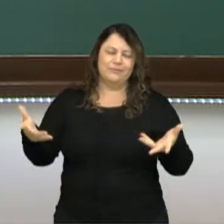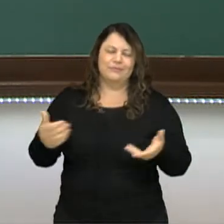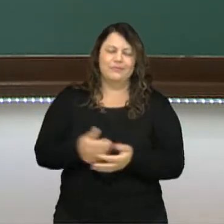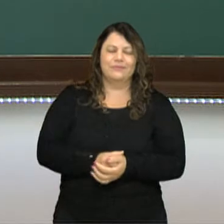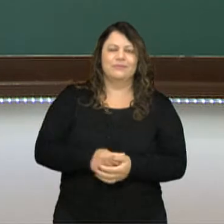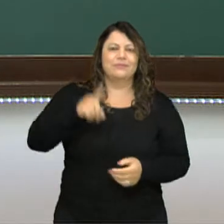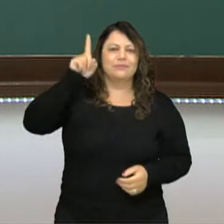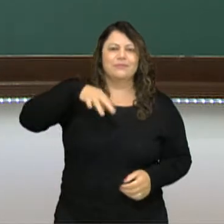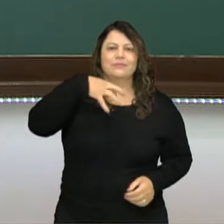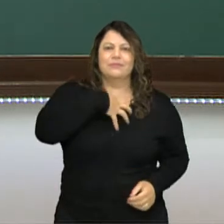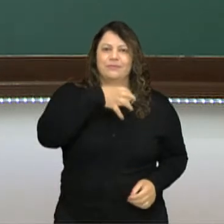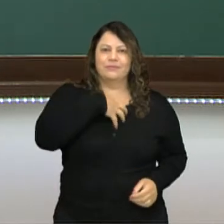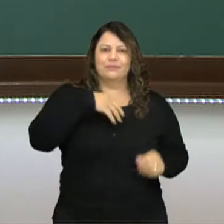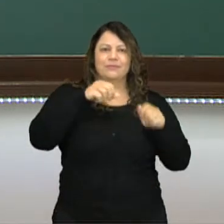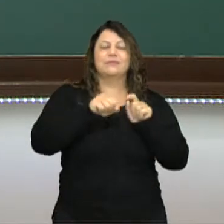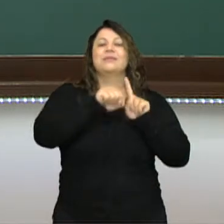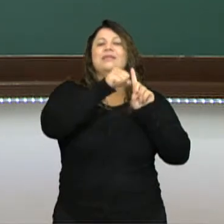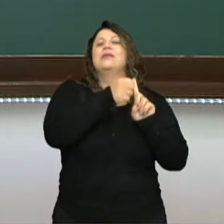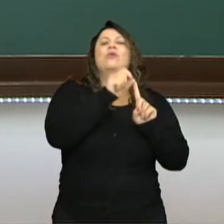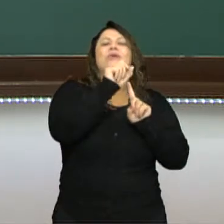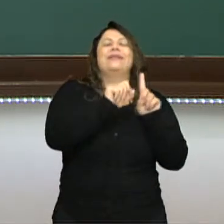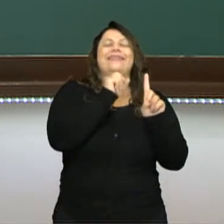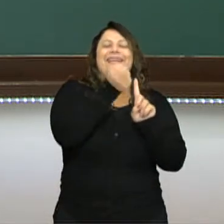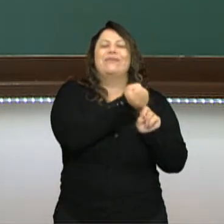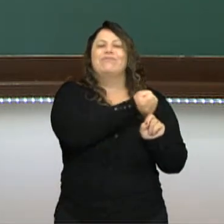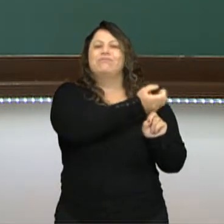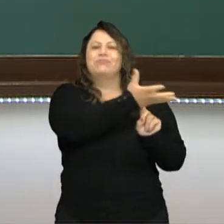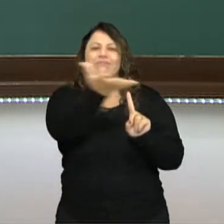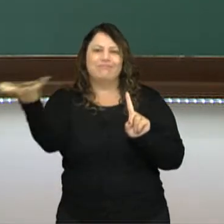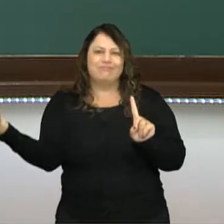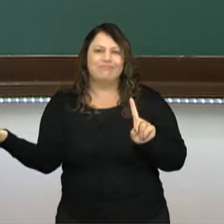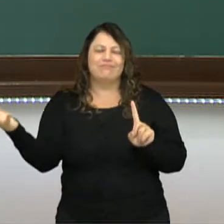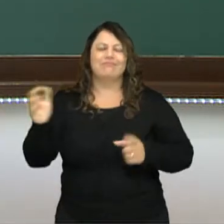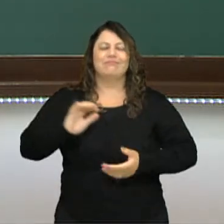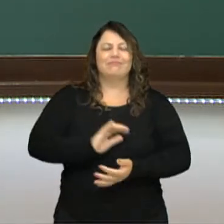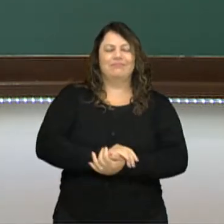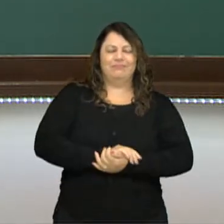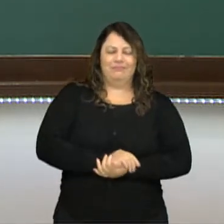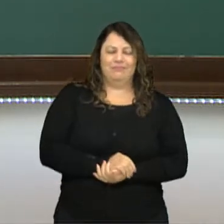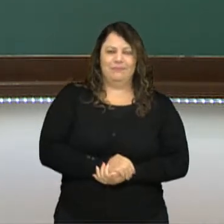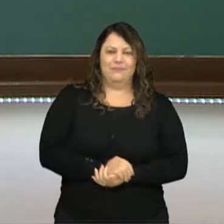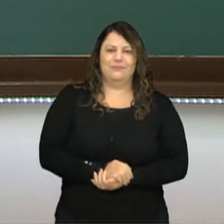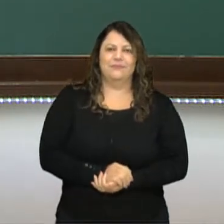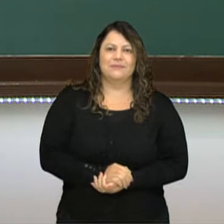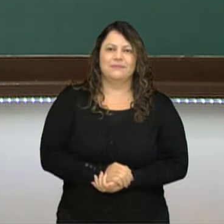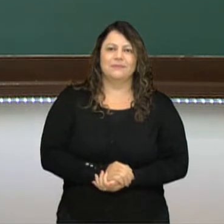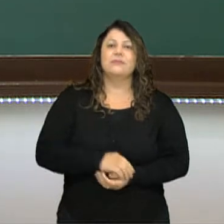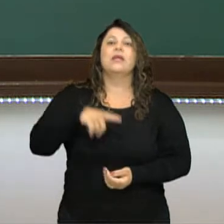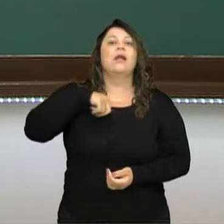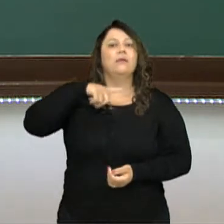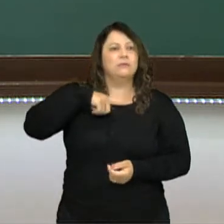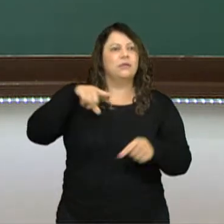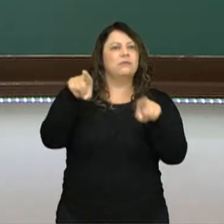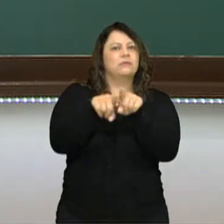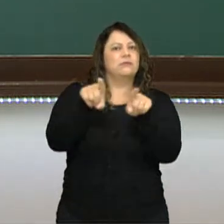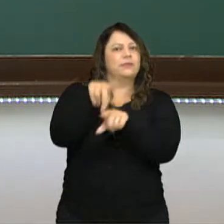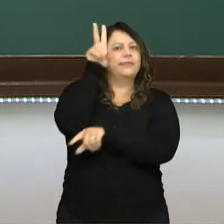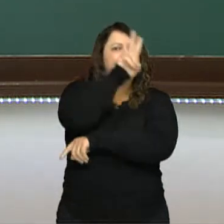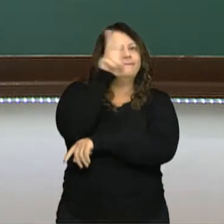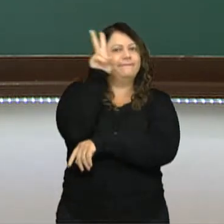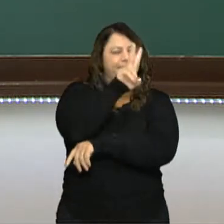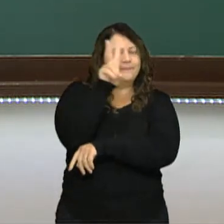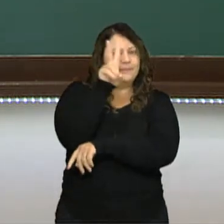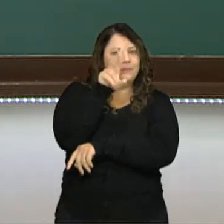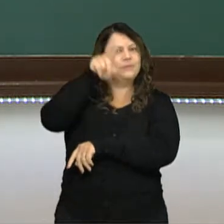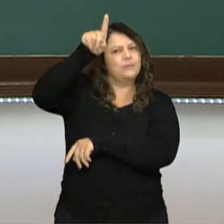jeans se tornou popular, very popular, ok? O que nós temos também que lembrar é